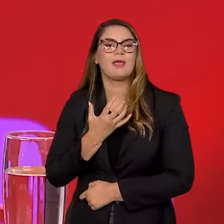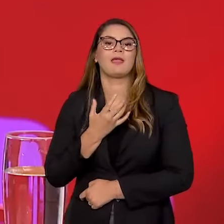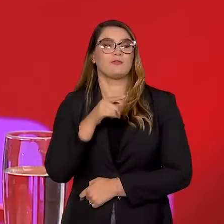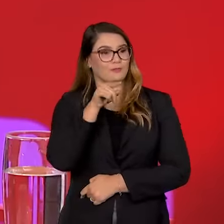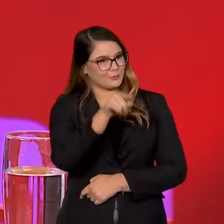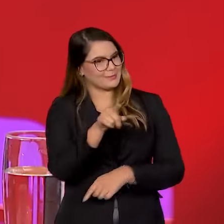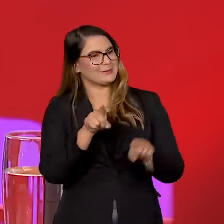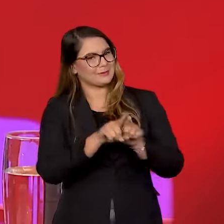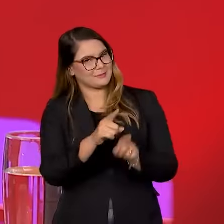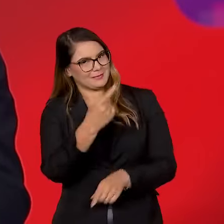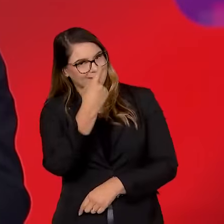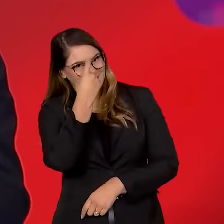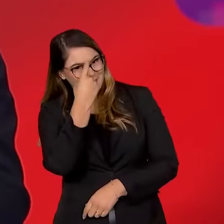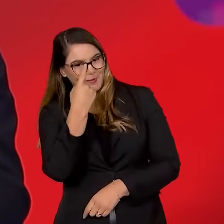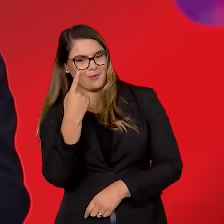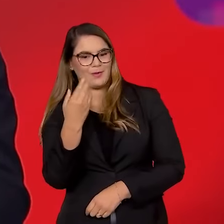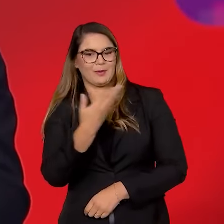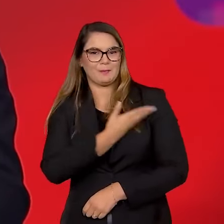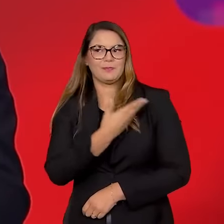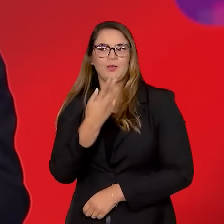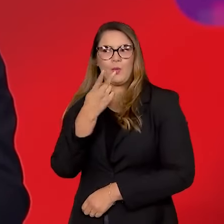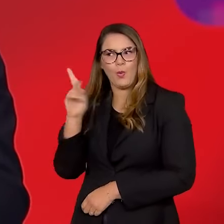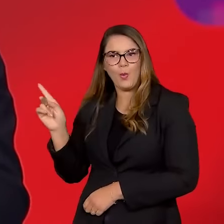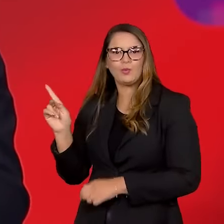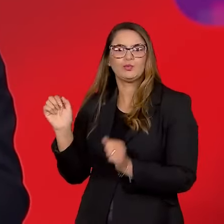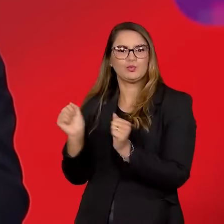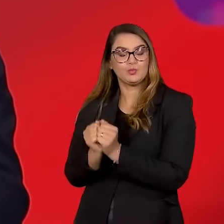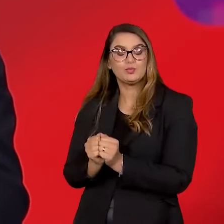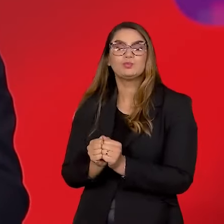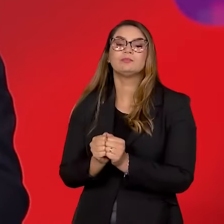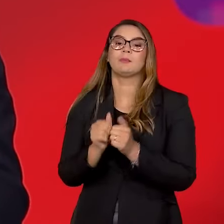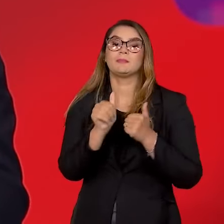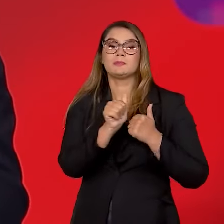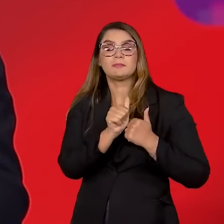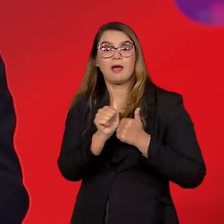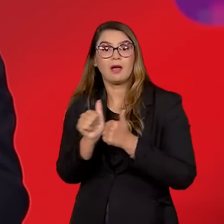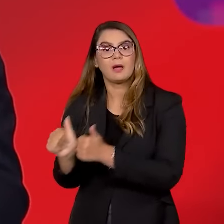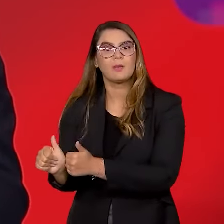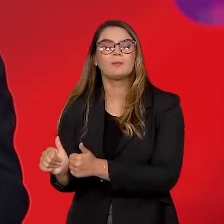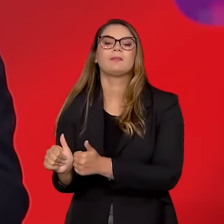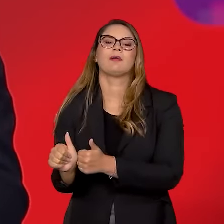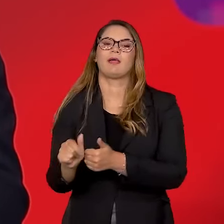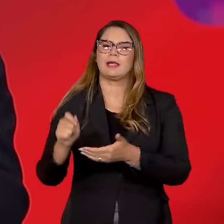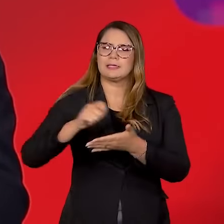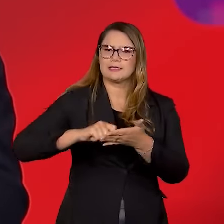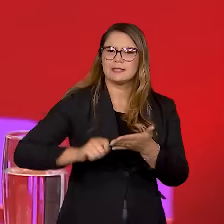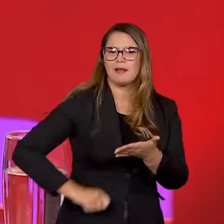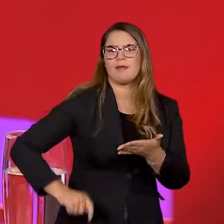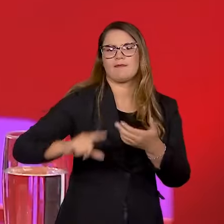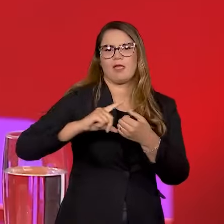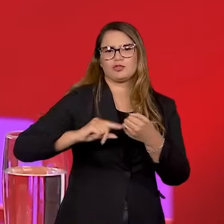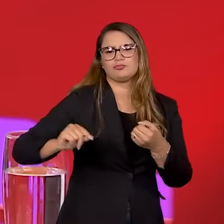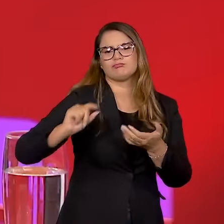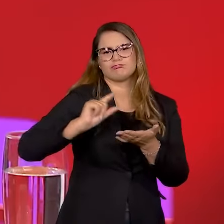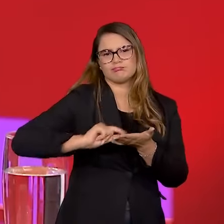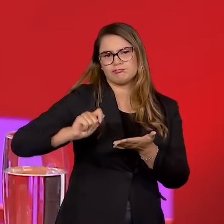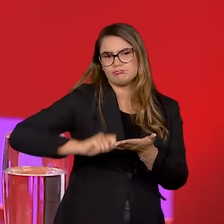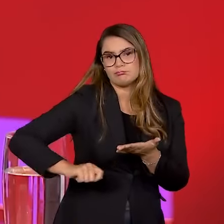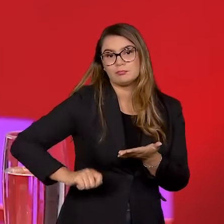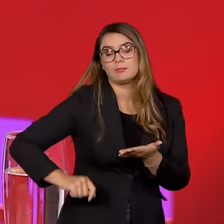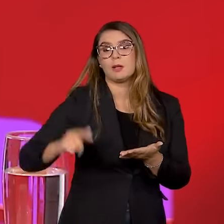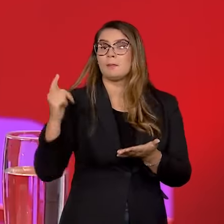você, né? Você à frente, com outros colegas. E passamos a acompanhar, para e passo, e escrever artigos, enfim, né?